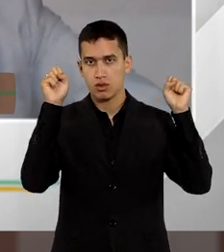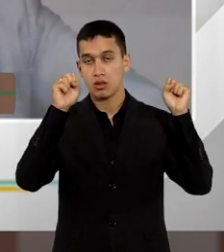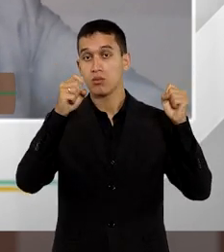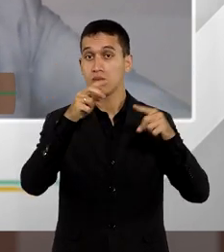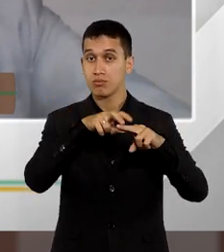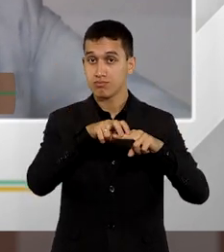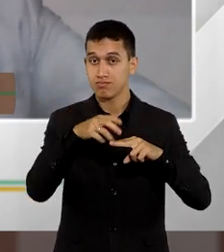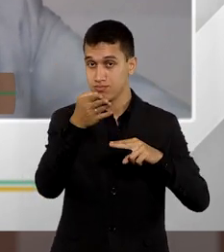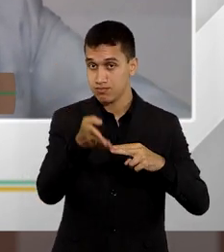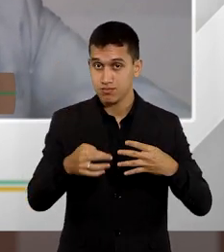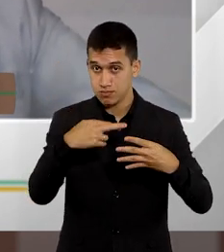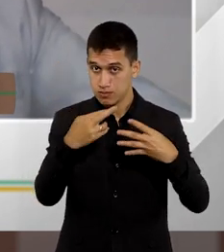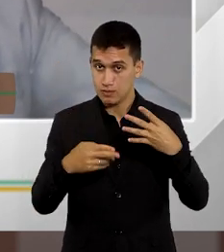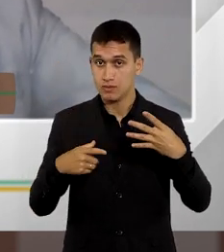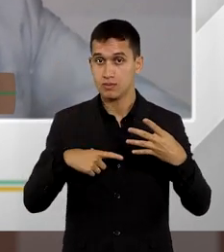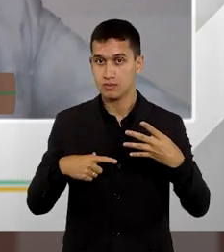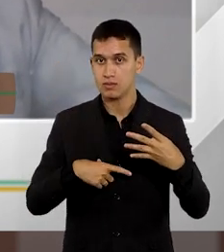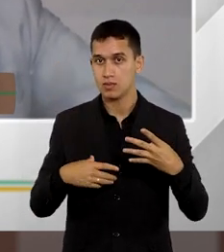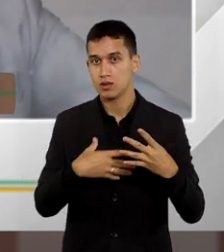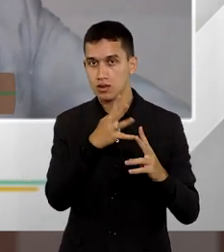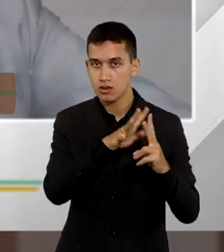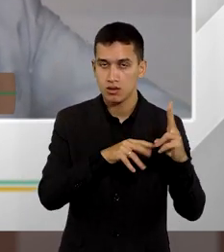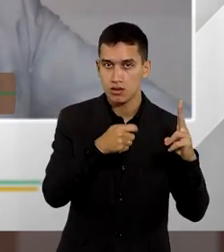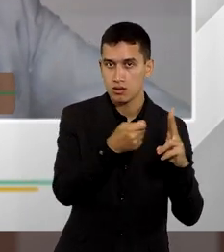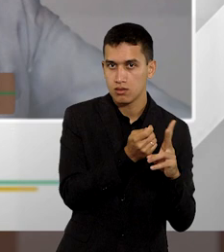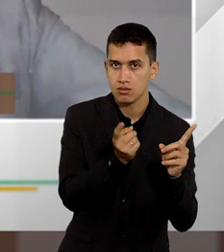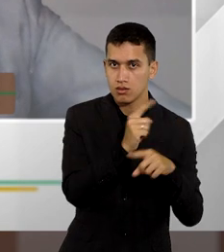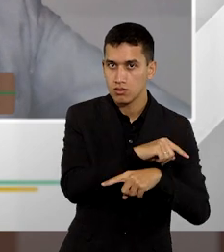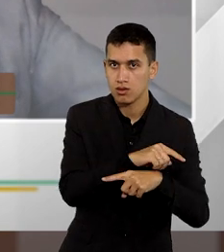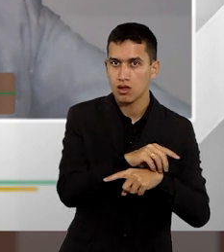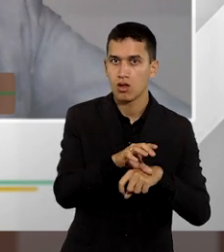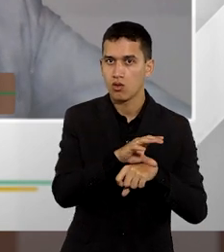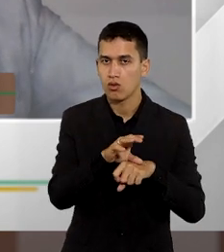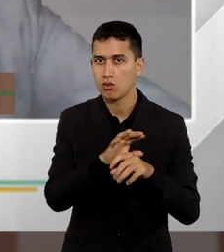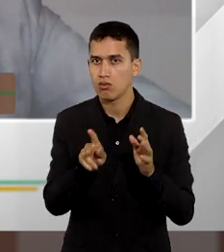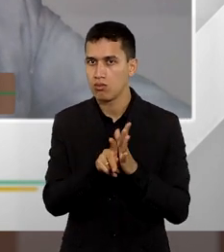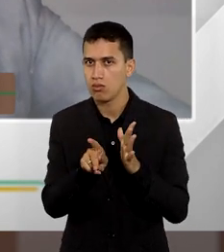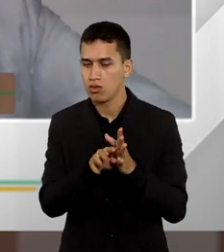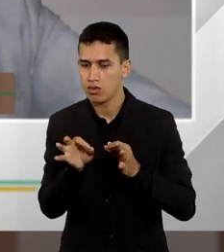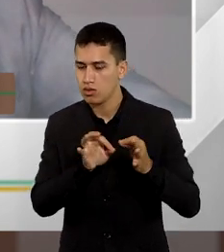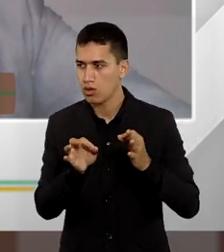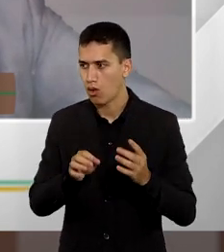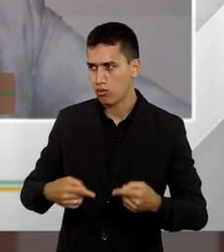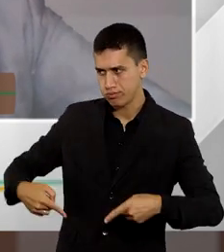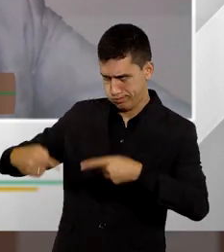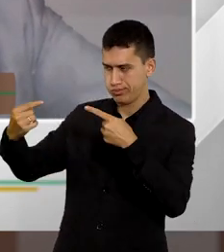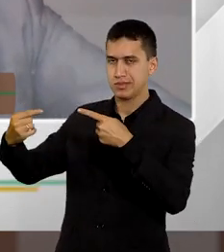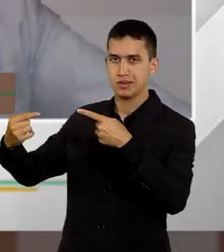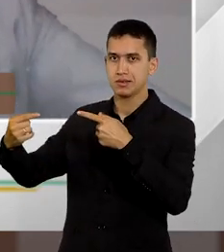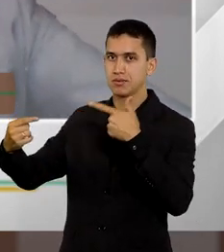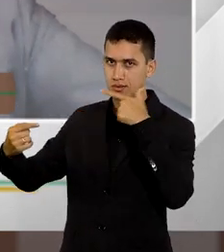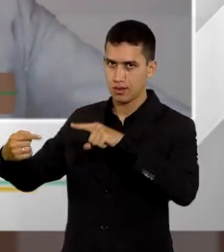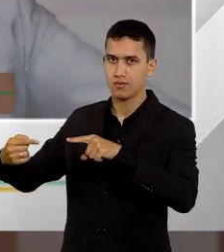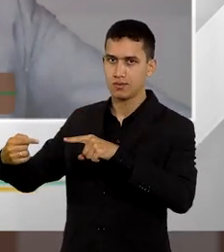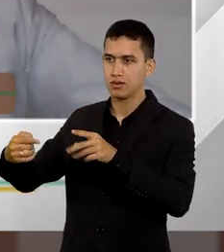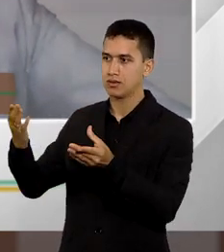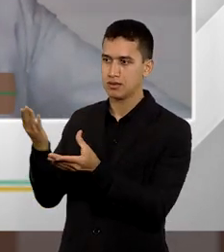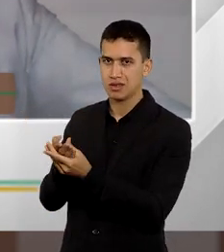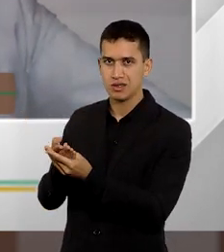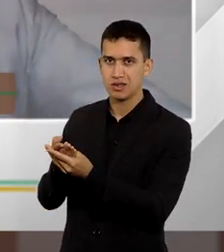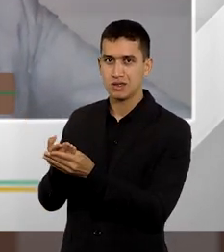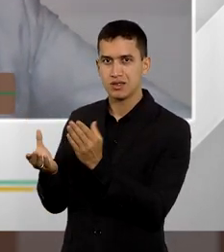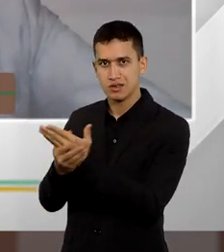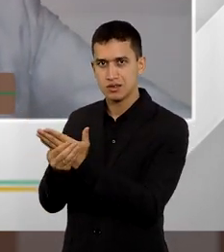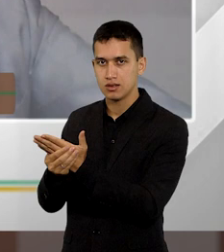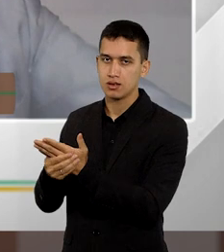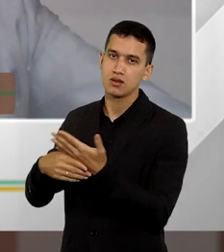apelação houver a intimação da parte contrária, e a constituição de um patrônio para a parte contrária, aí sim há uma fixação